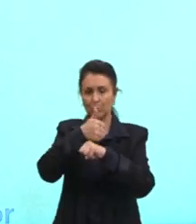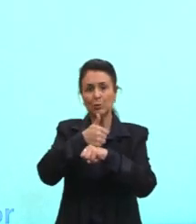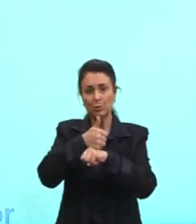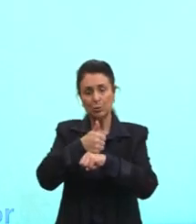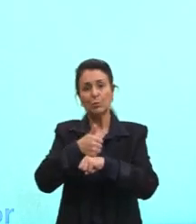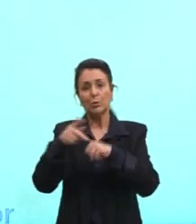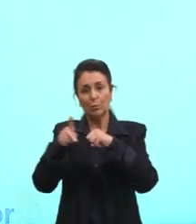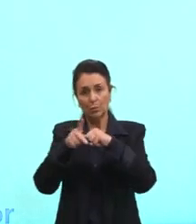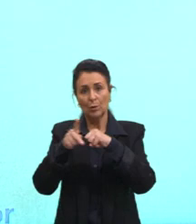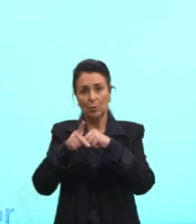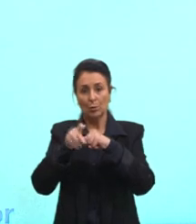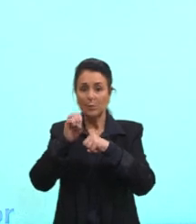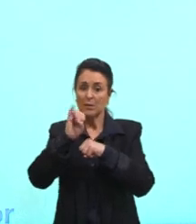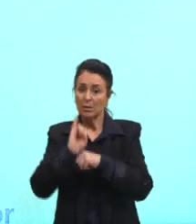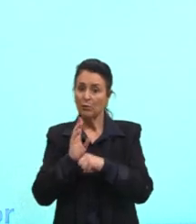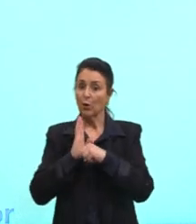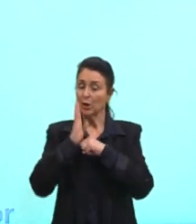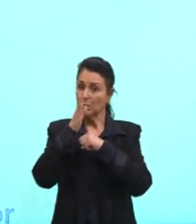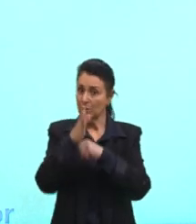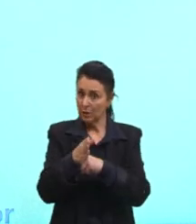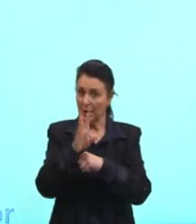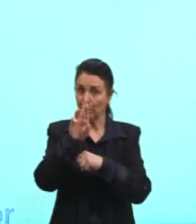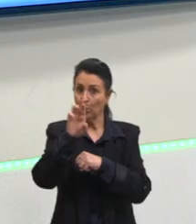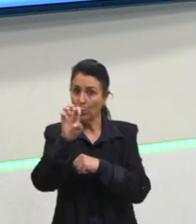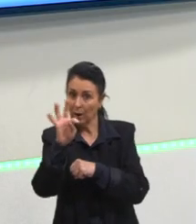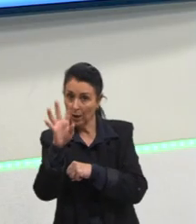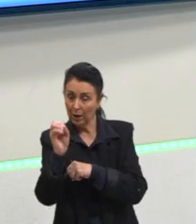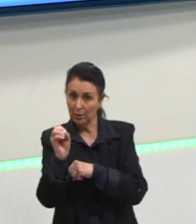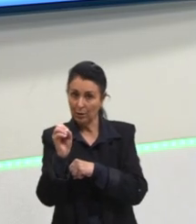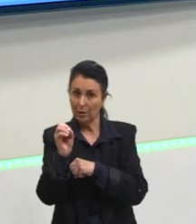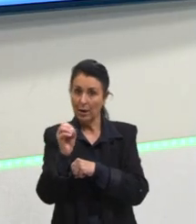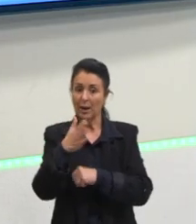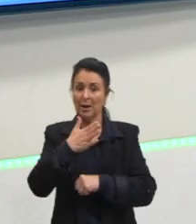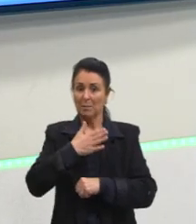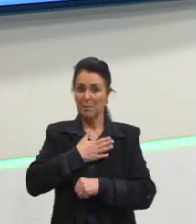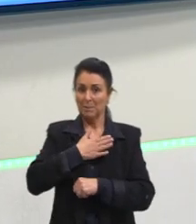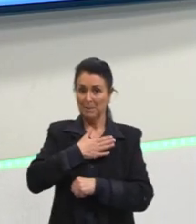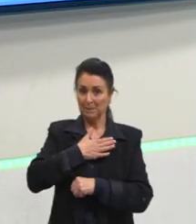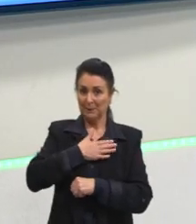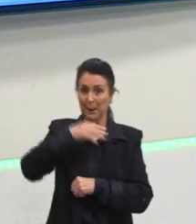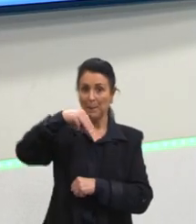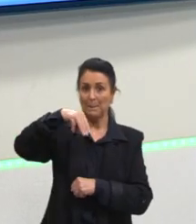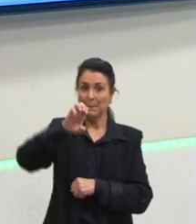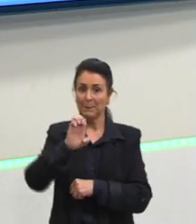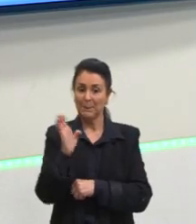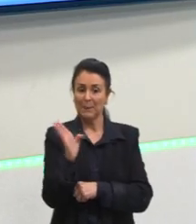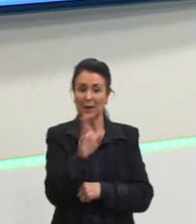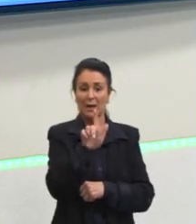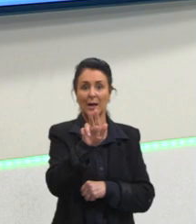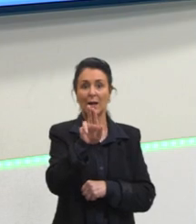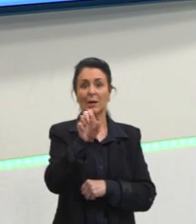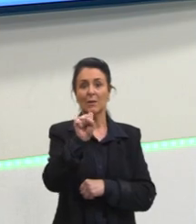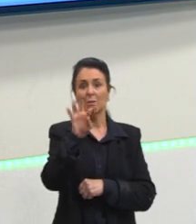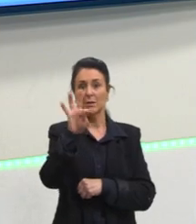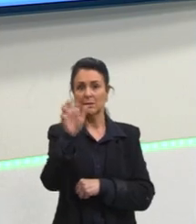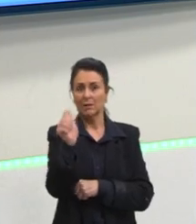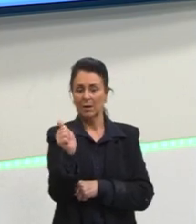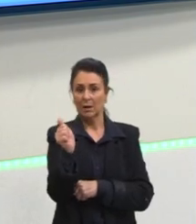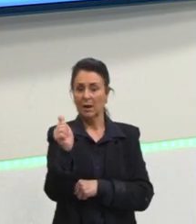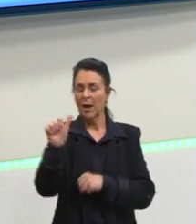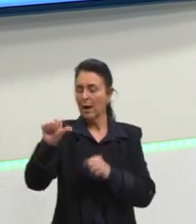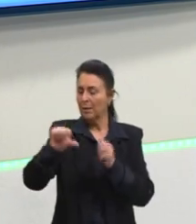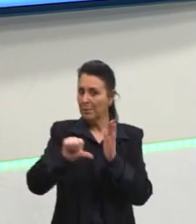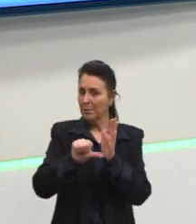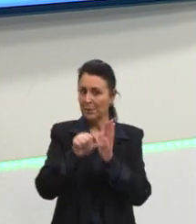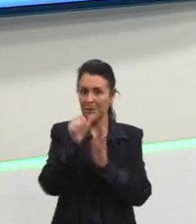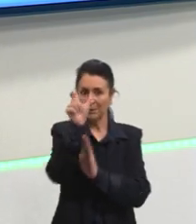reto. Por exemplo, a mim, me gusta, esse me está se referindo à primeira pessoa.